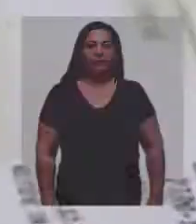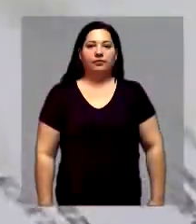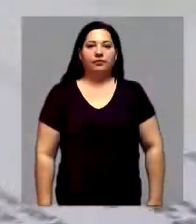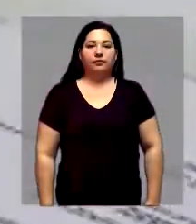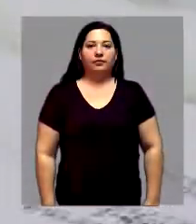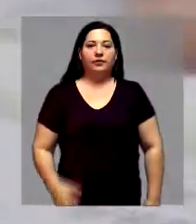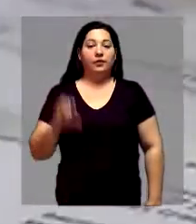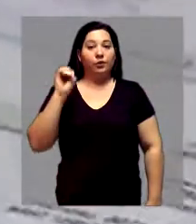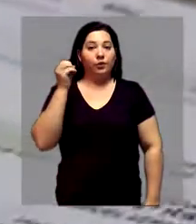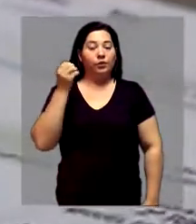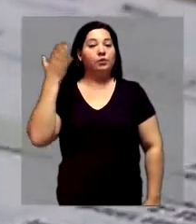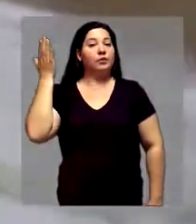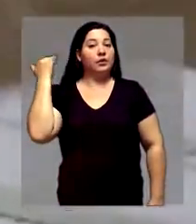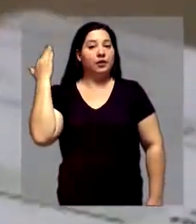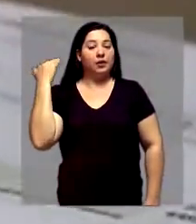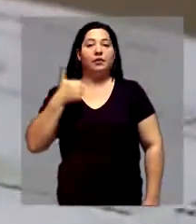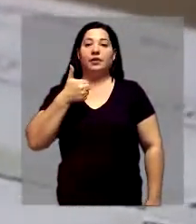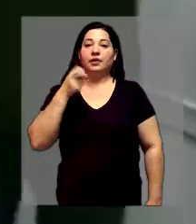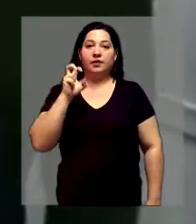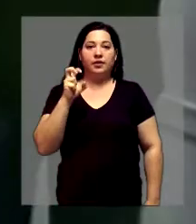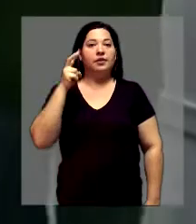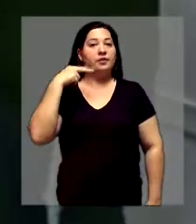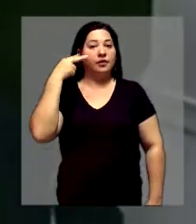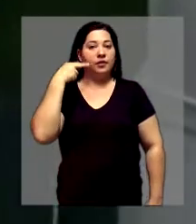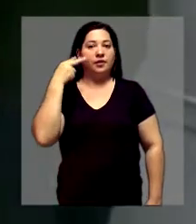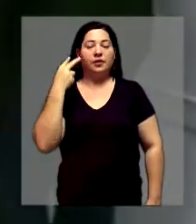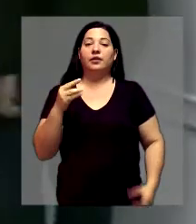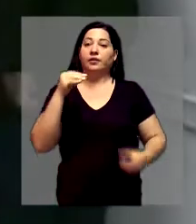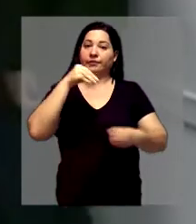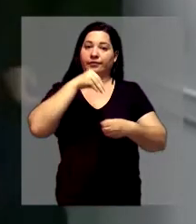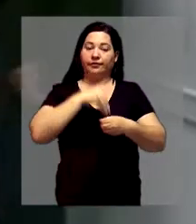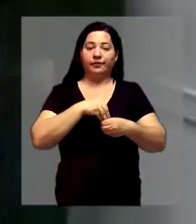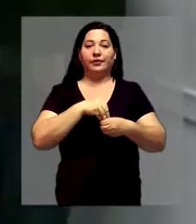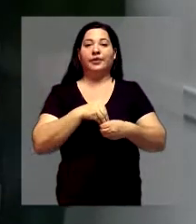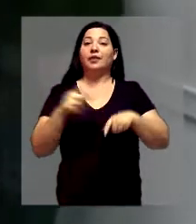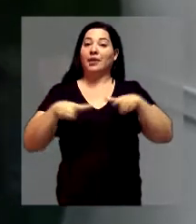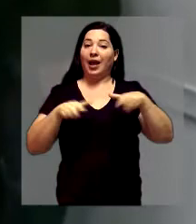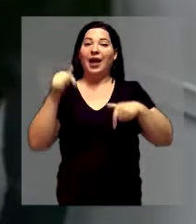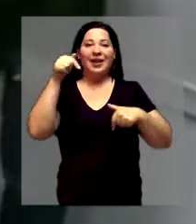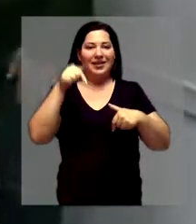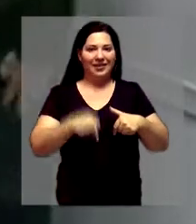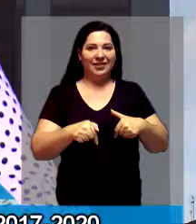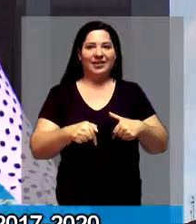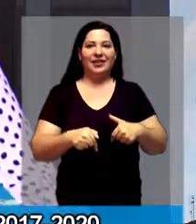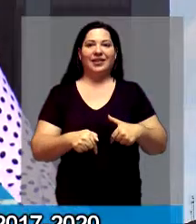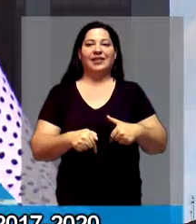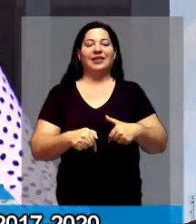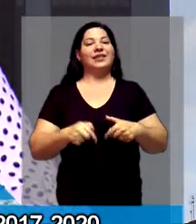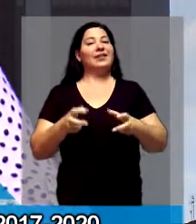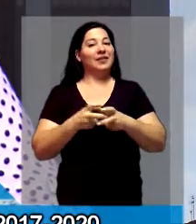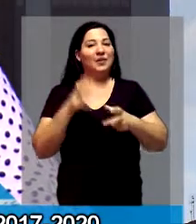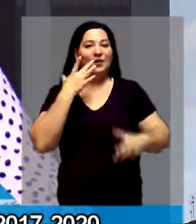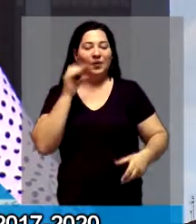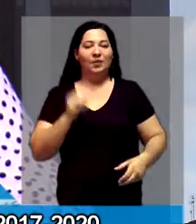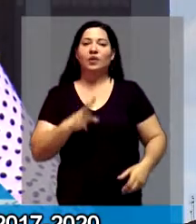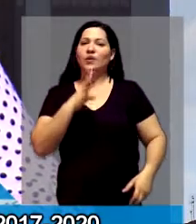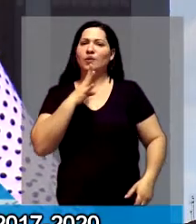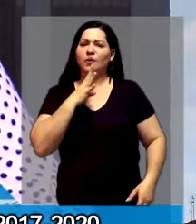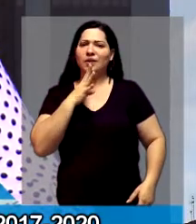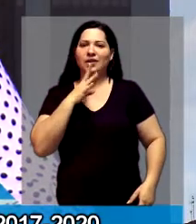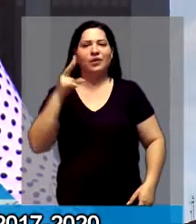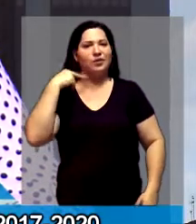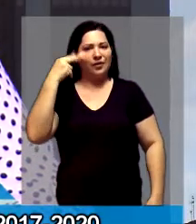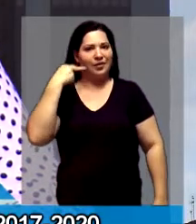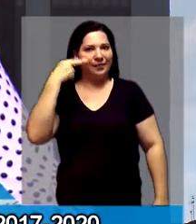Em outubro passado, 15 vereadores foram eleitos para trabalhar aqui na Câmara de Ourinhos. E para que você conheça um pouco